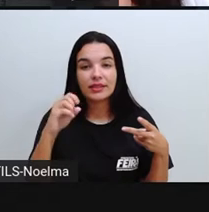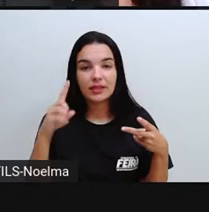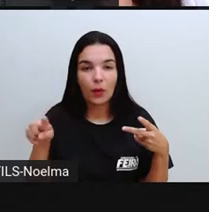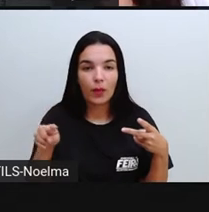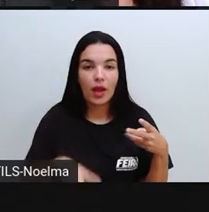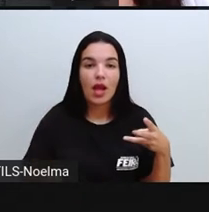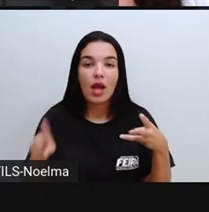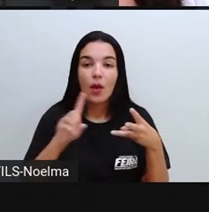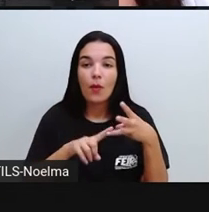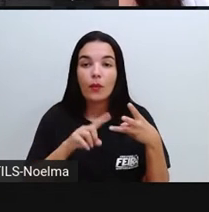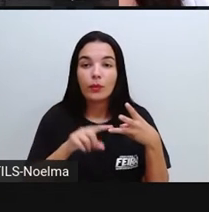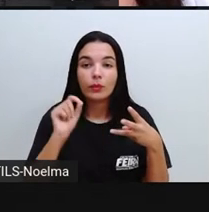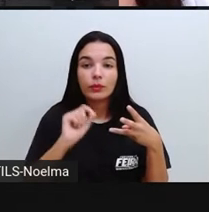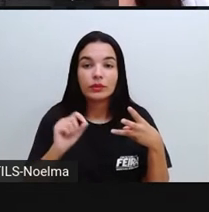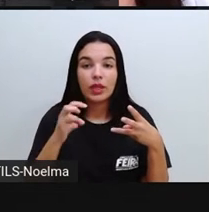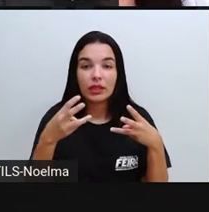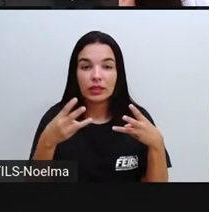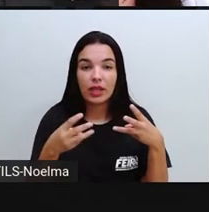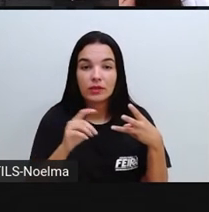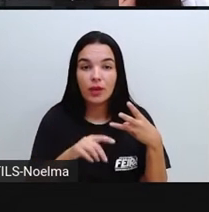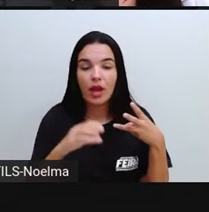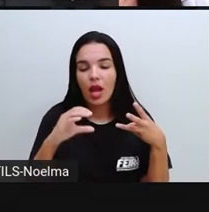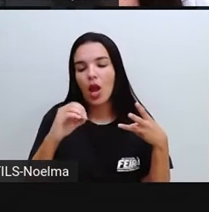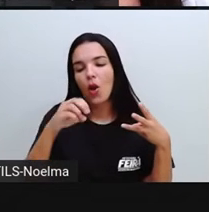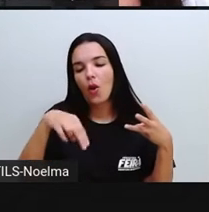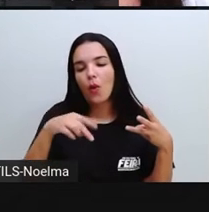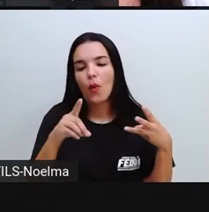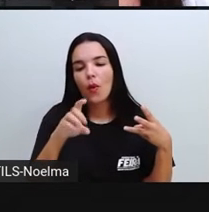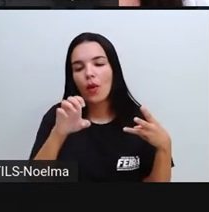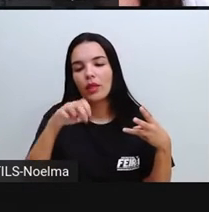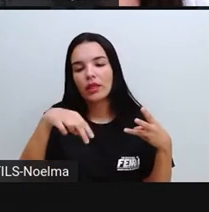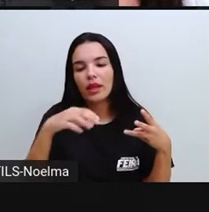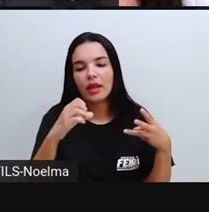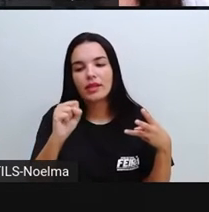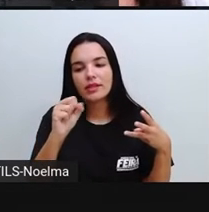gasoso para o líquido, aconteceu?